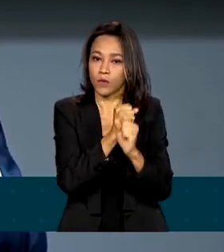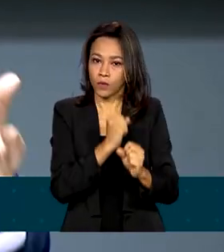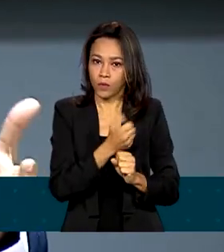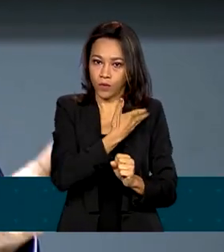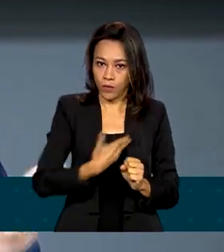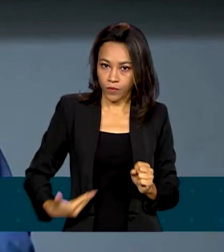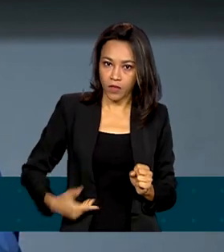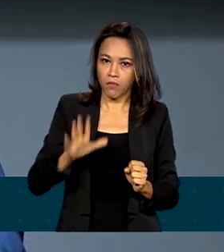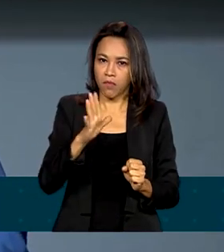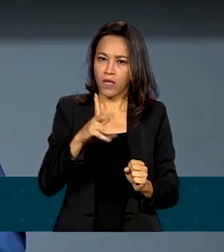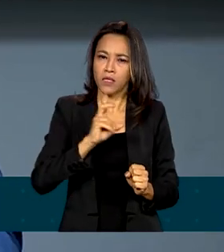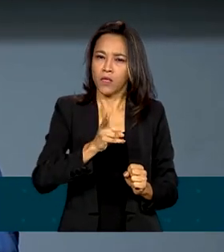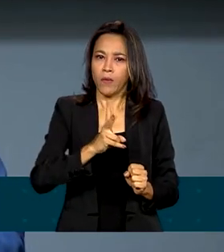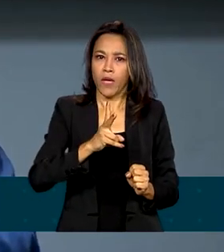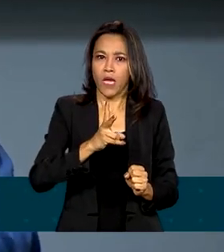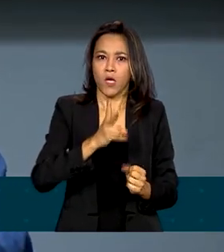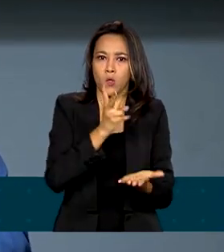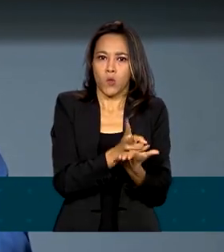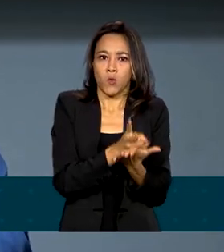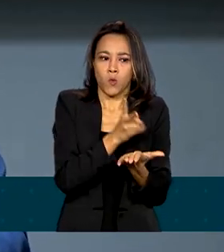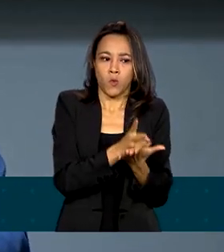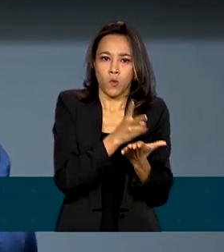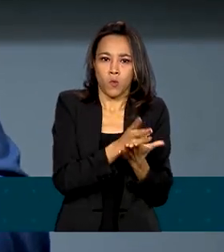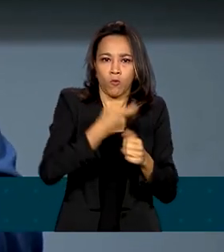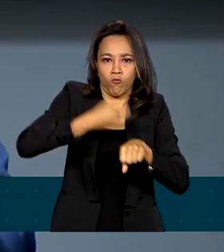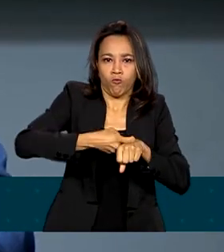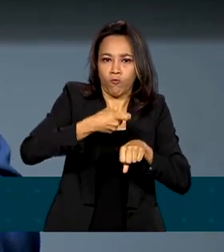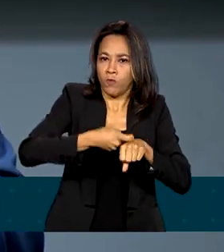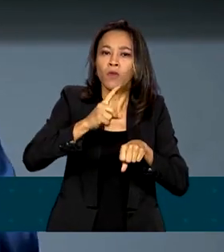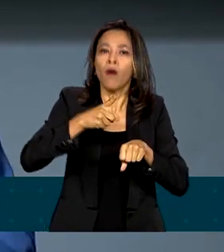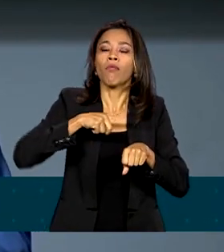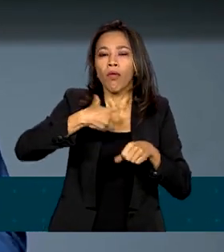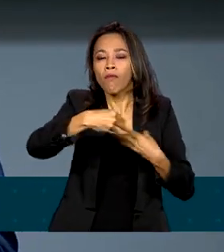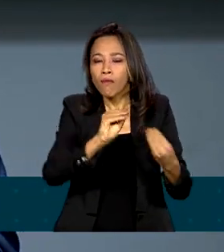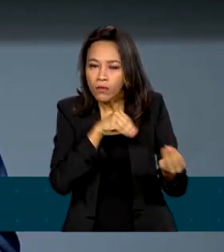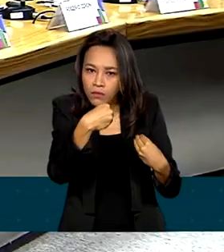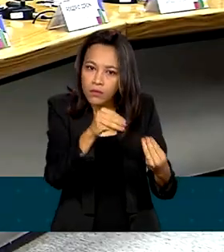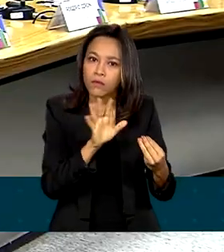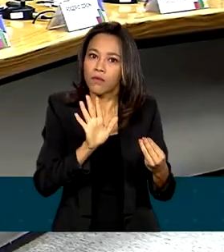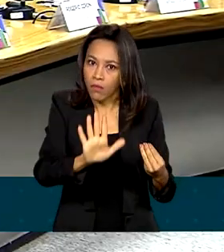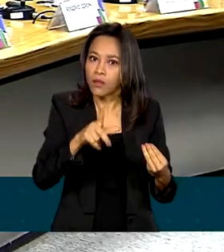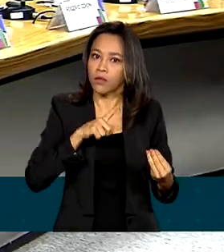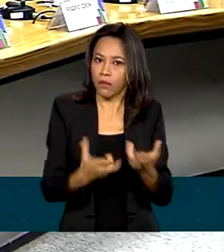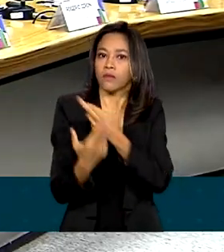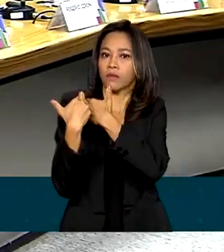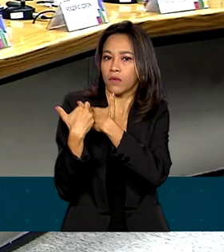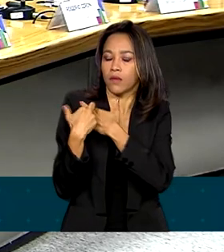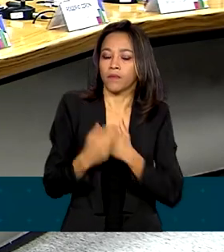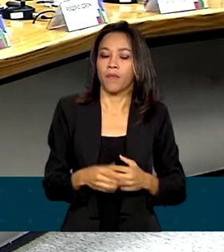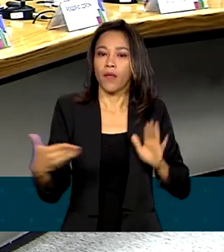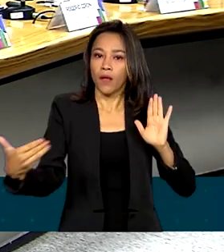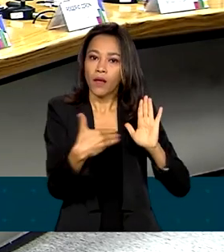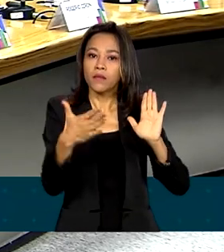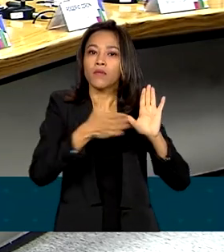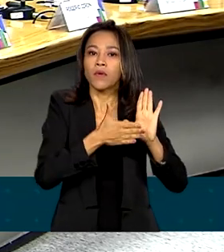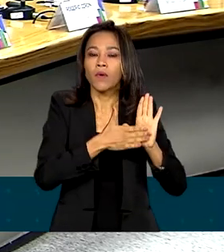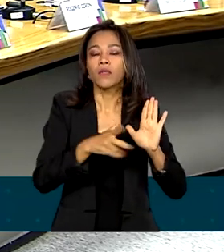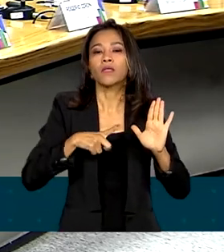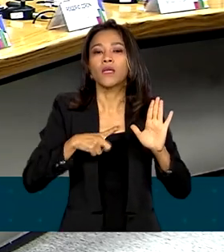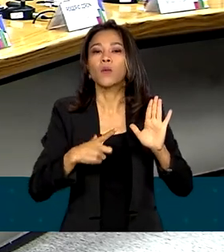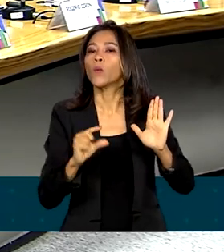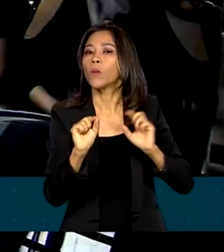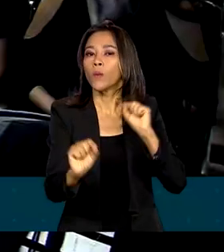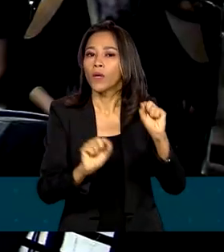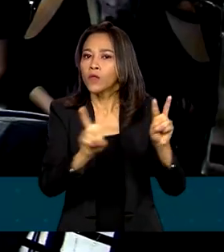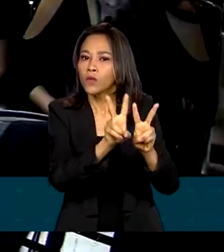porque as demandas sociais estão aí, precisam ser atendidas, mas de maneira responsável. A proposta prevê um piso para investimentos